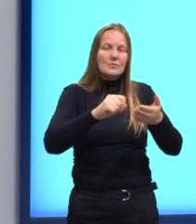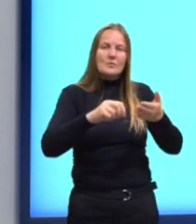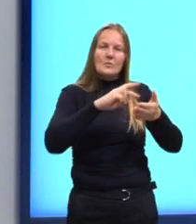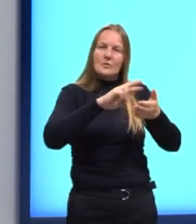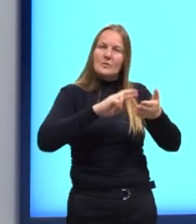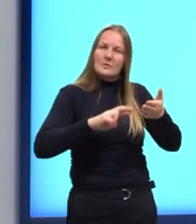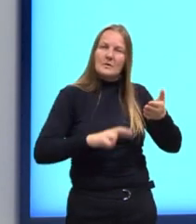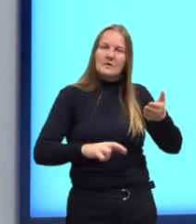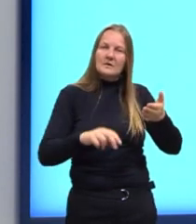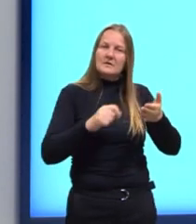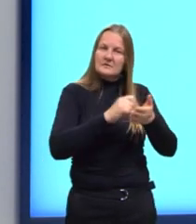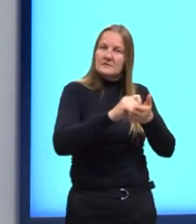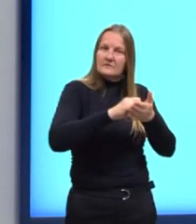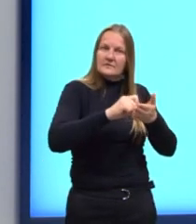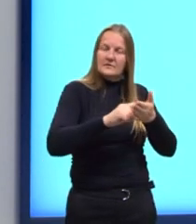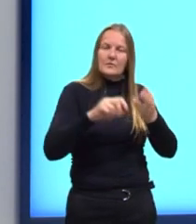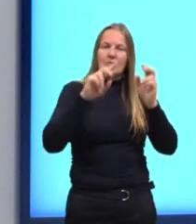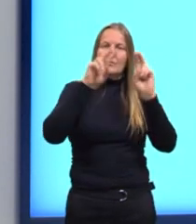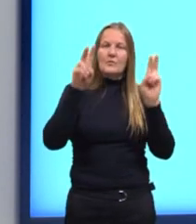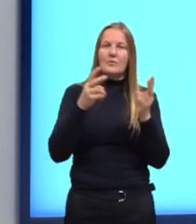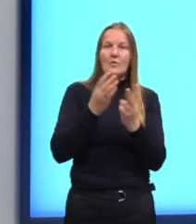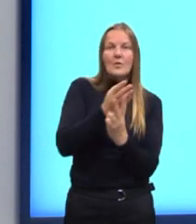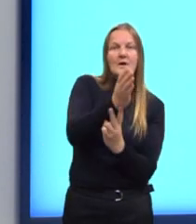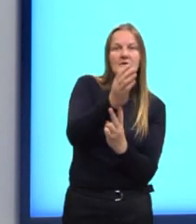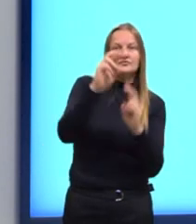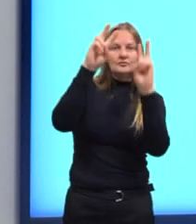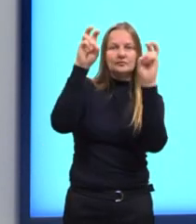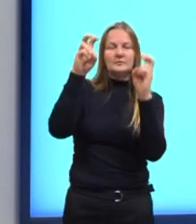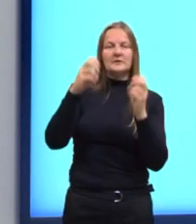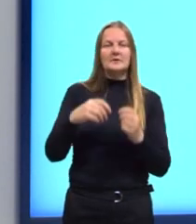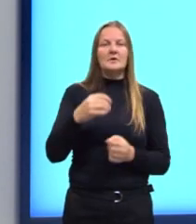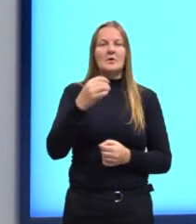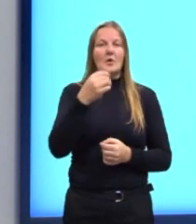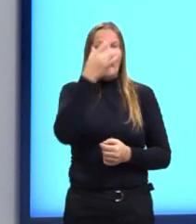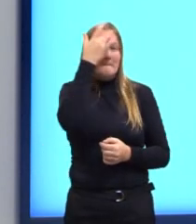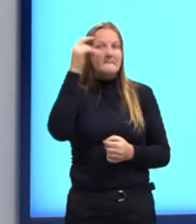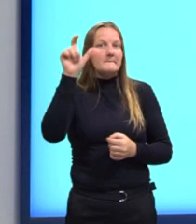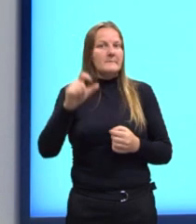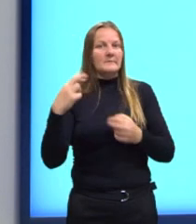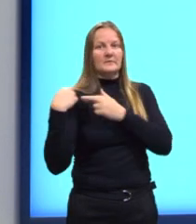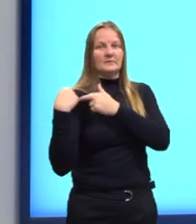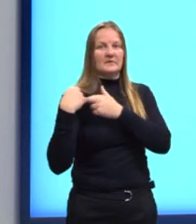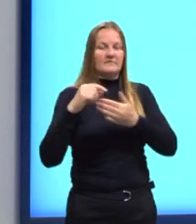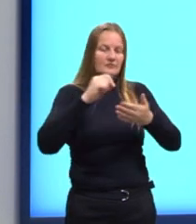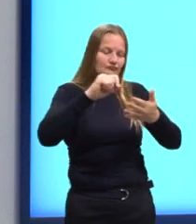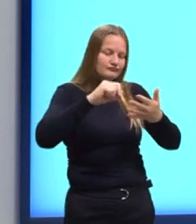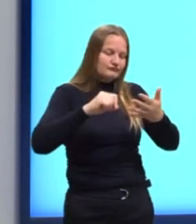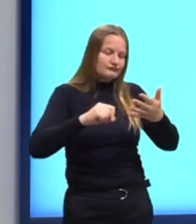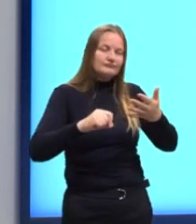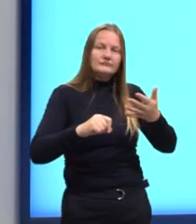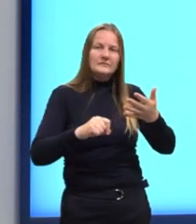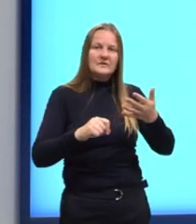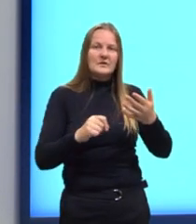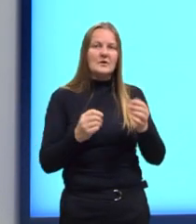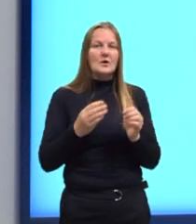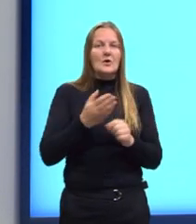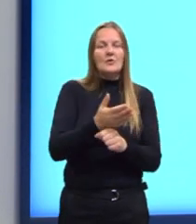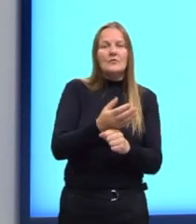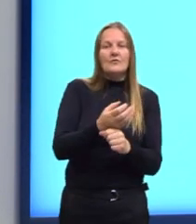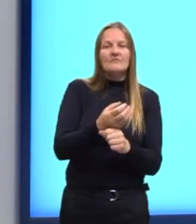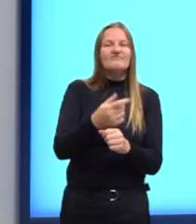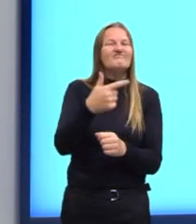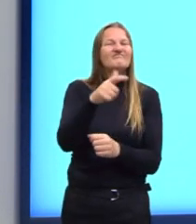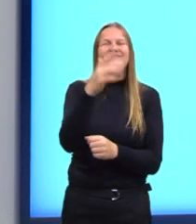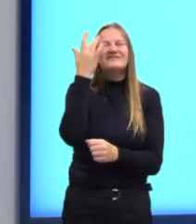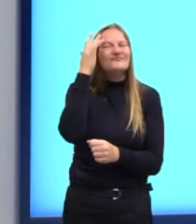temático, o avaliador vai enquadrar. Então, enquadrando o participante em analfabeto